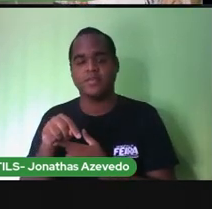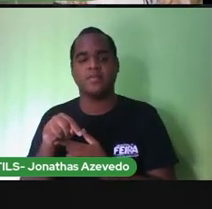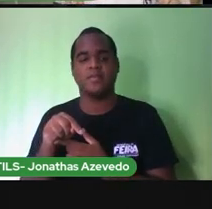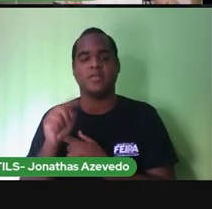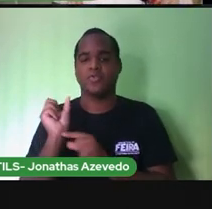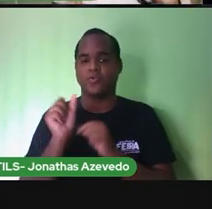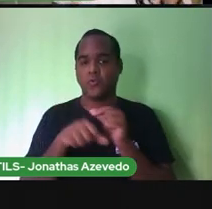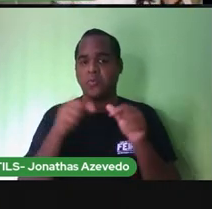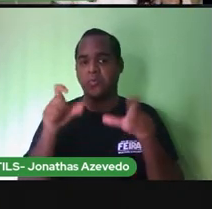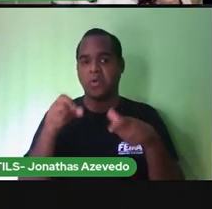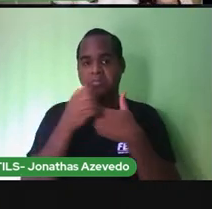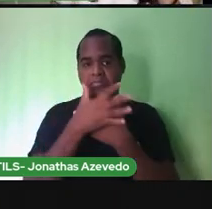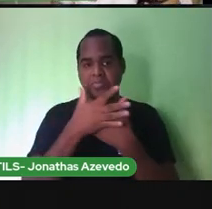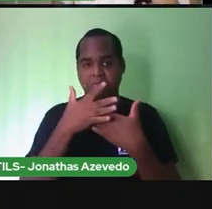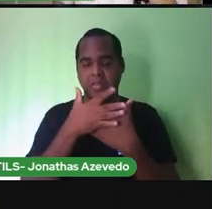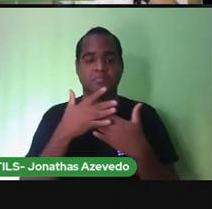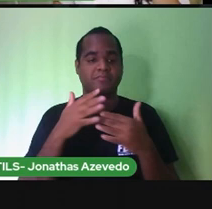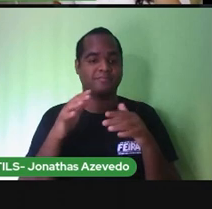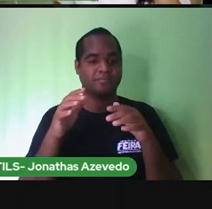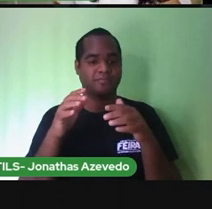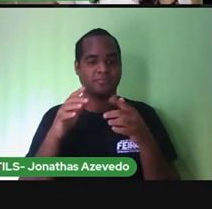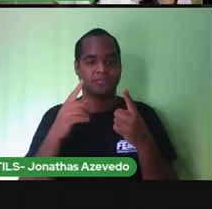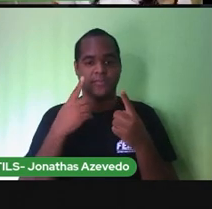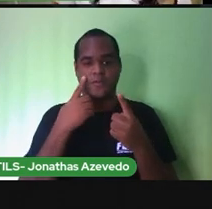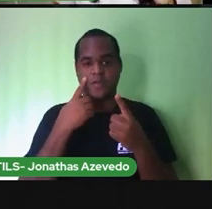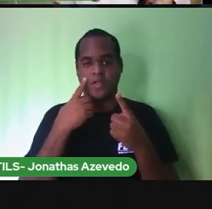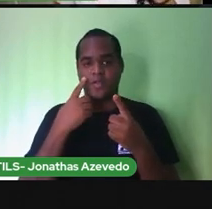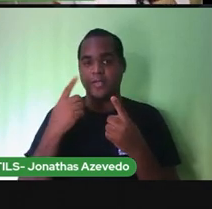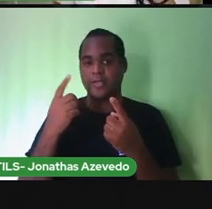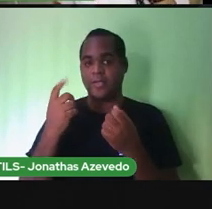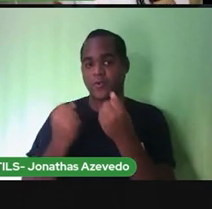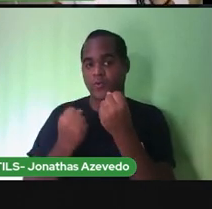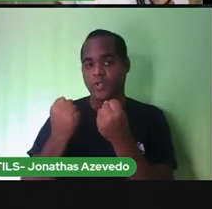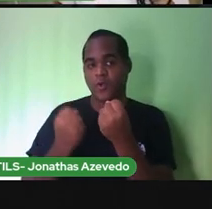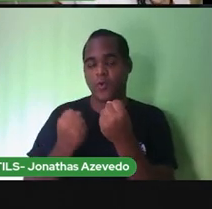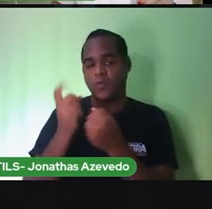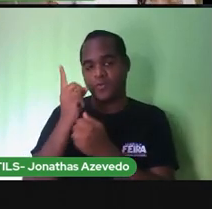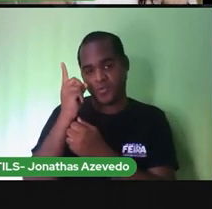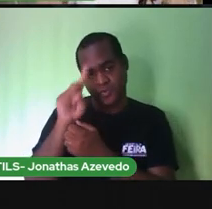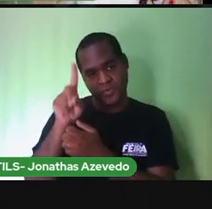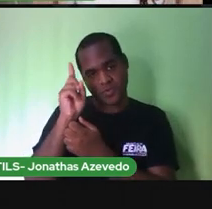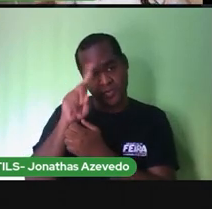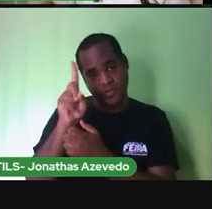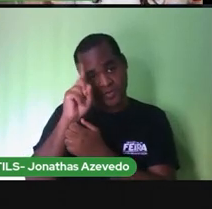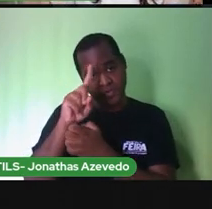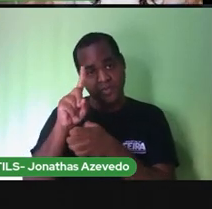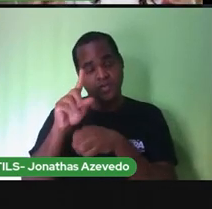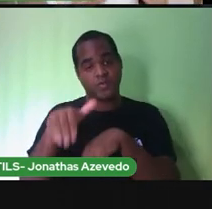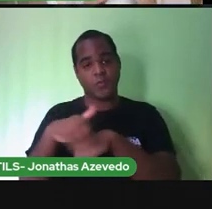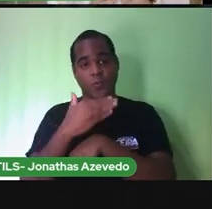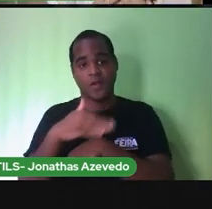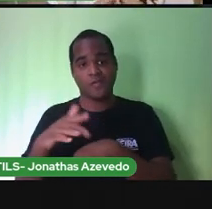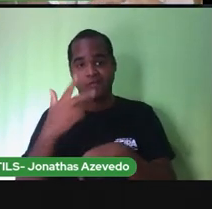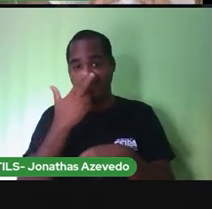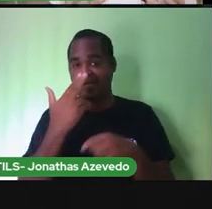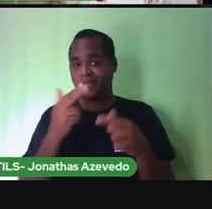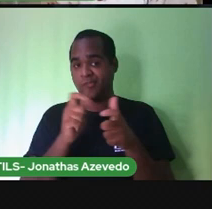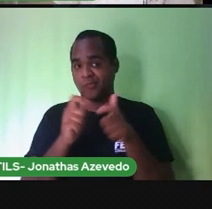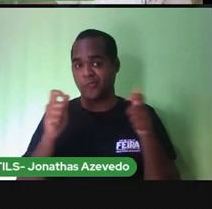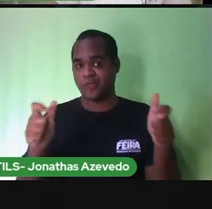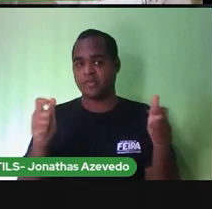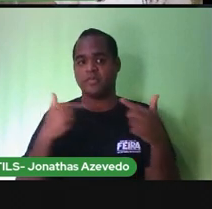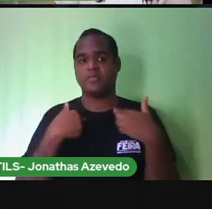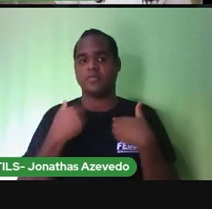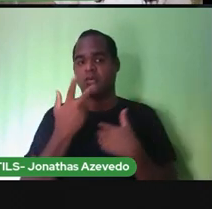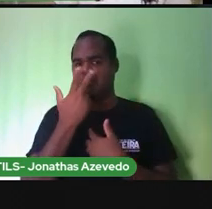cidades quando o carro do lixo atrasa um dia a nossa rua fica daquele jeito agora você imagina se não